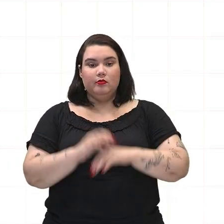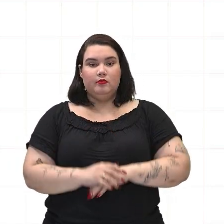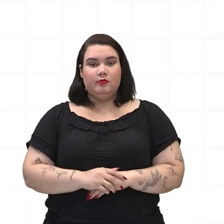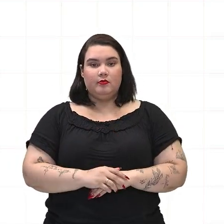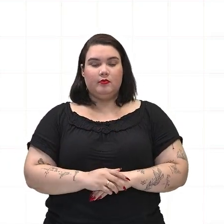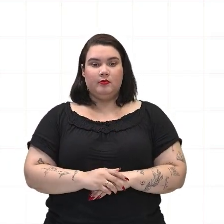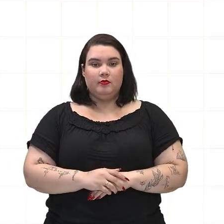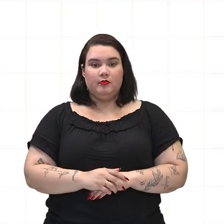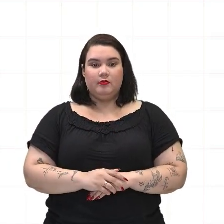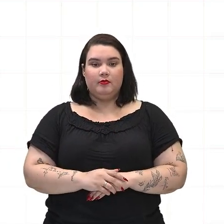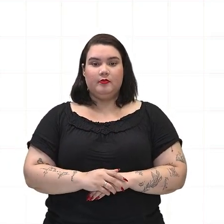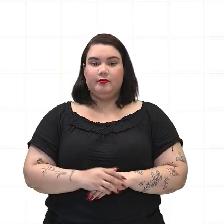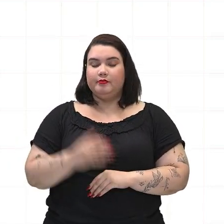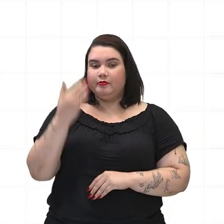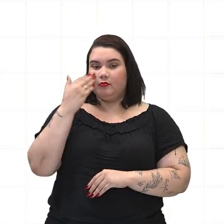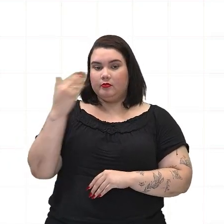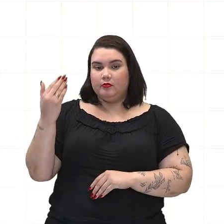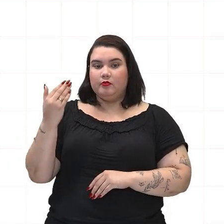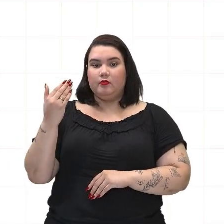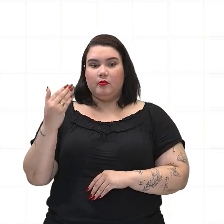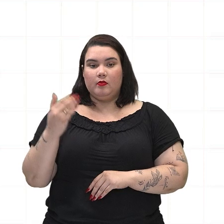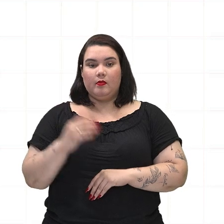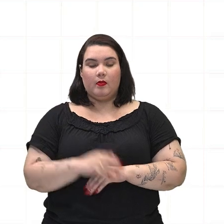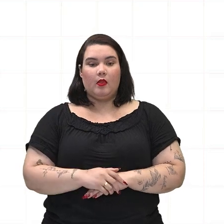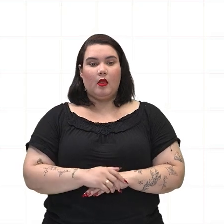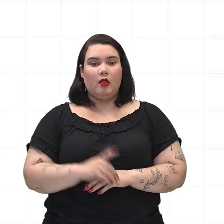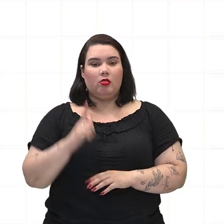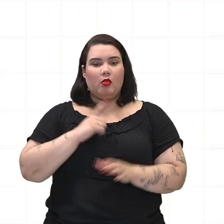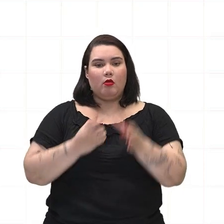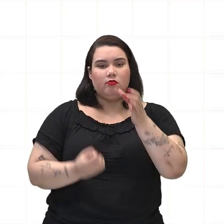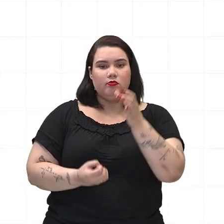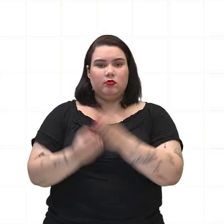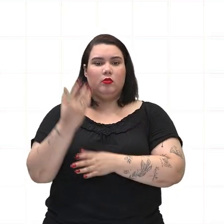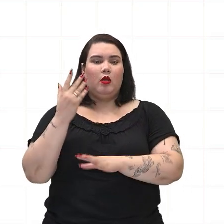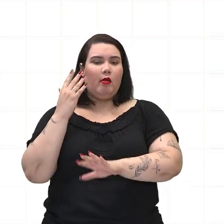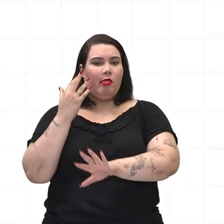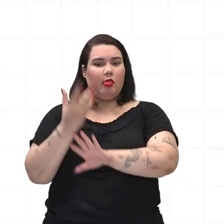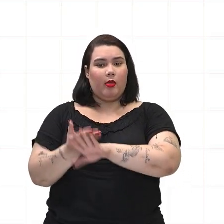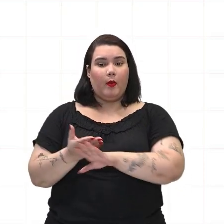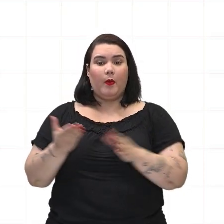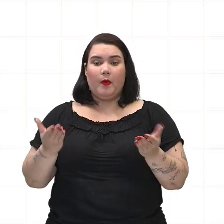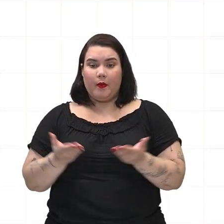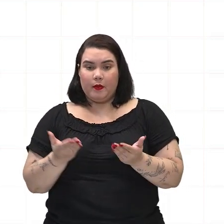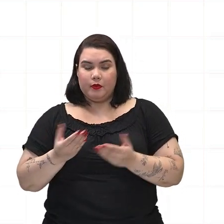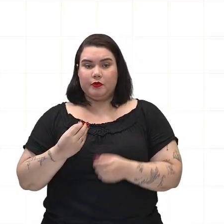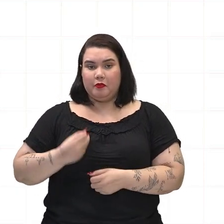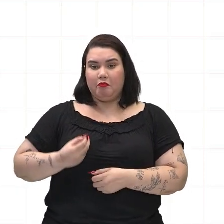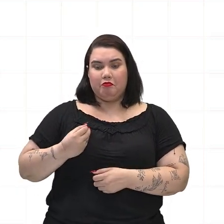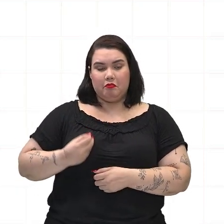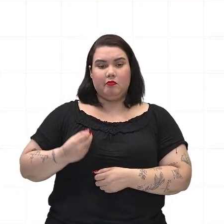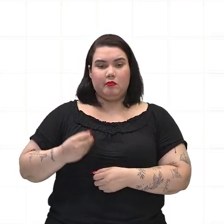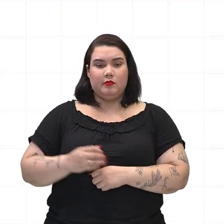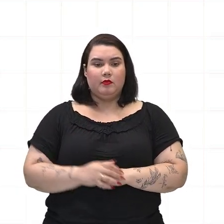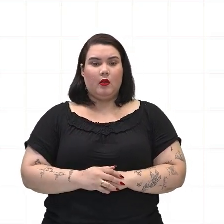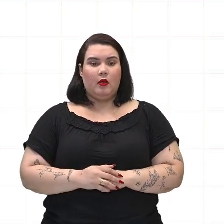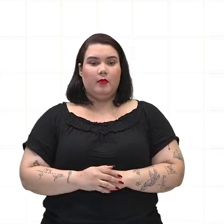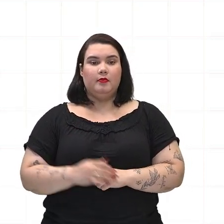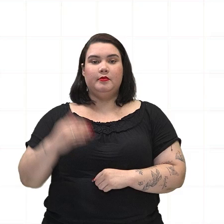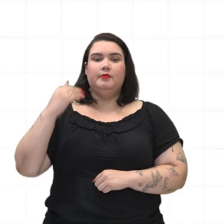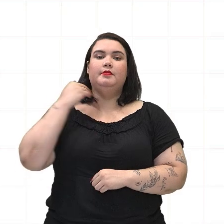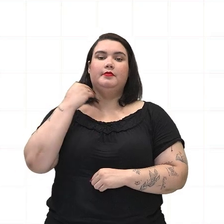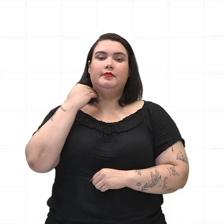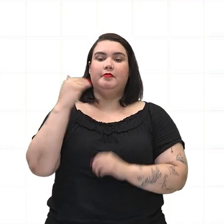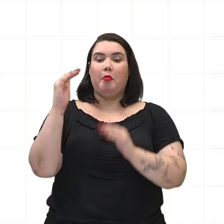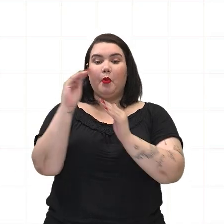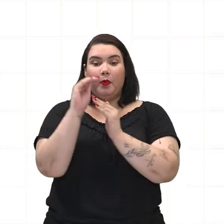Banco do Brasil, que existem, que ele existe, né, até os dias atuais, esse Banco do Brasil